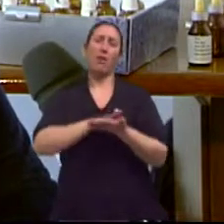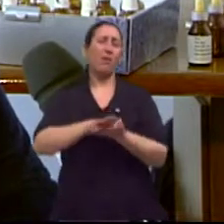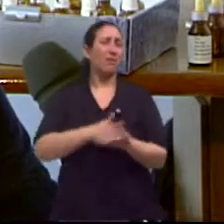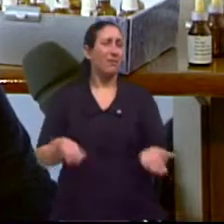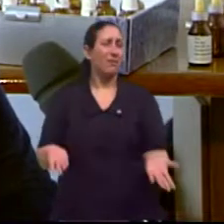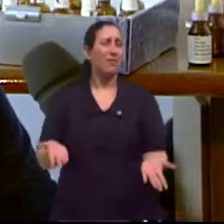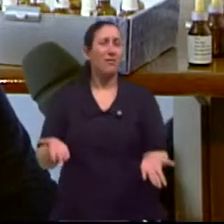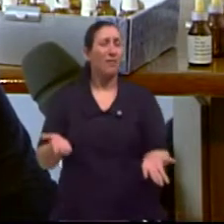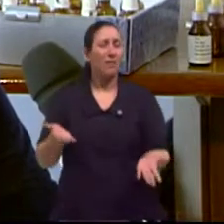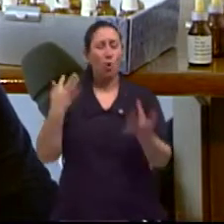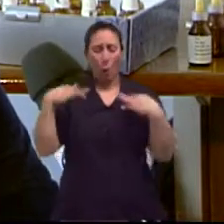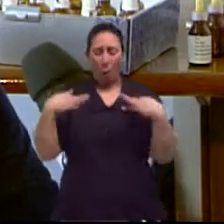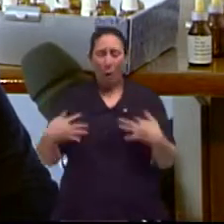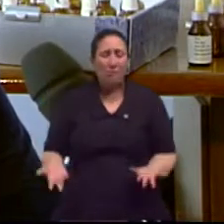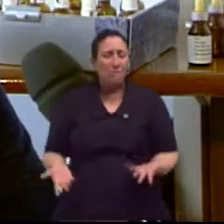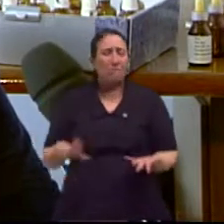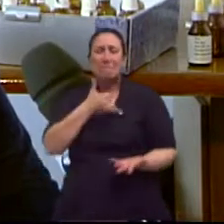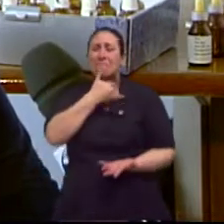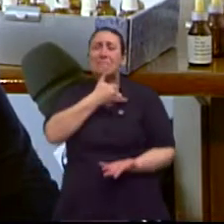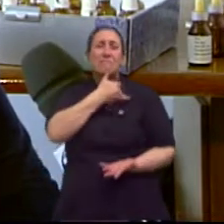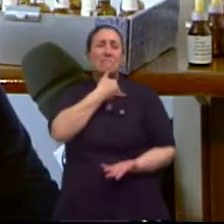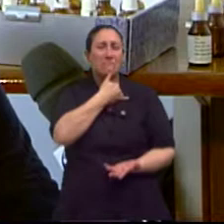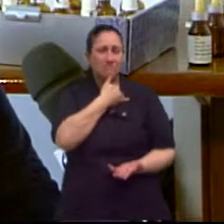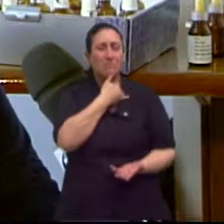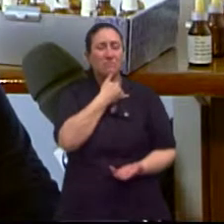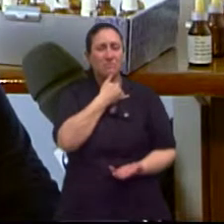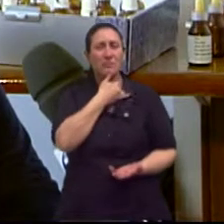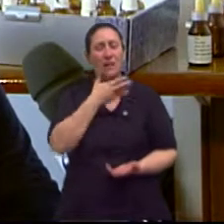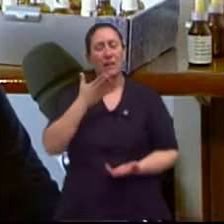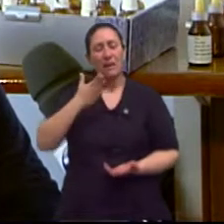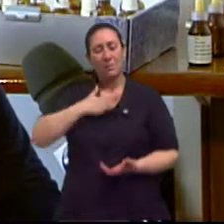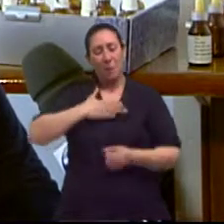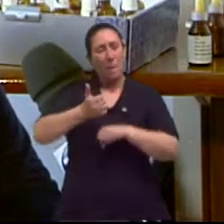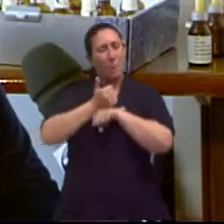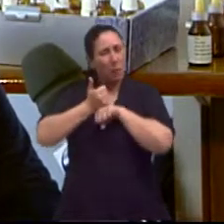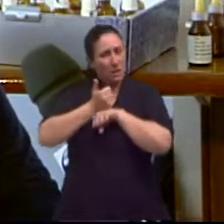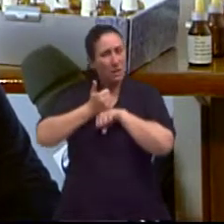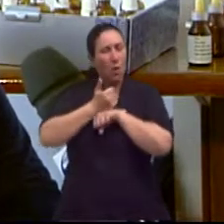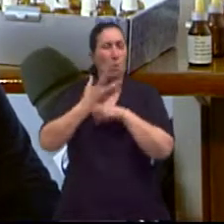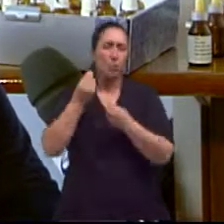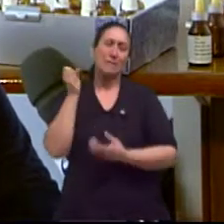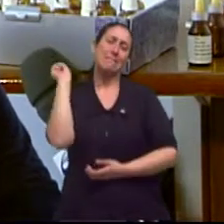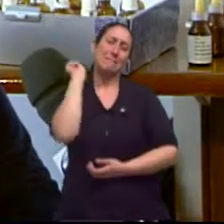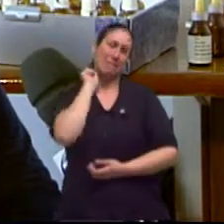Ninguém consegue ser feliz. A minha profissão é uma profissão muito estressante.